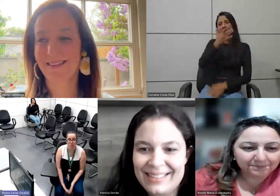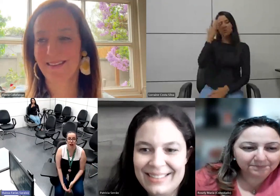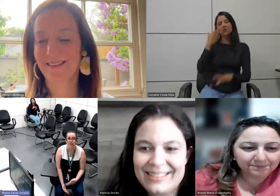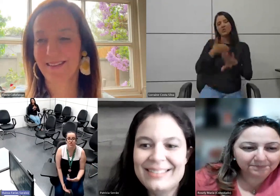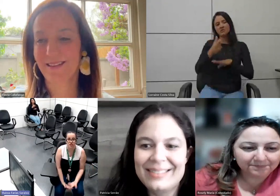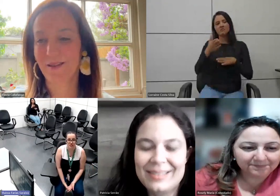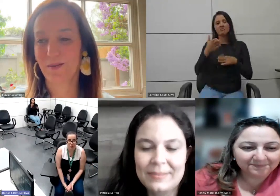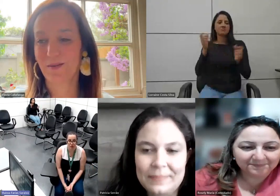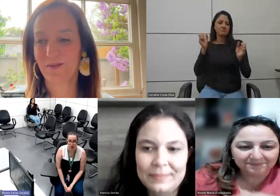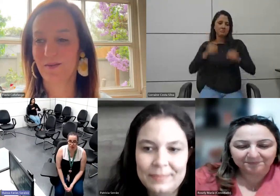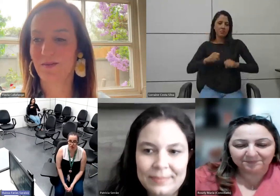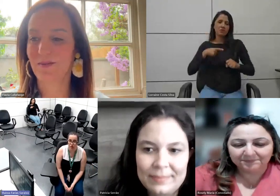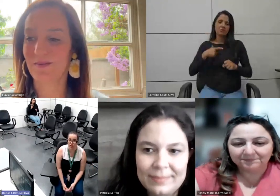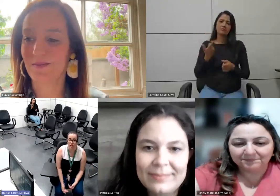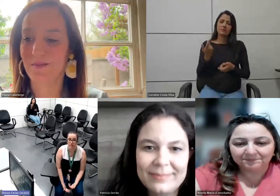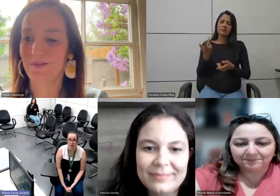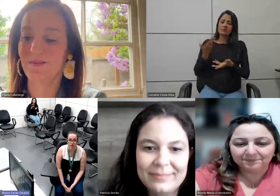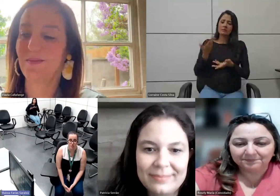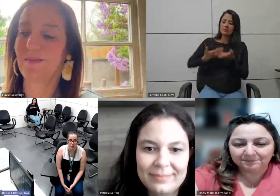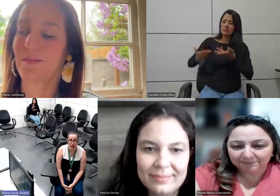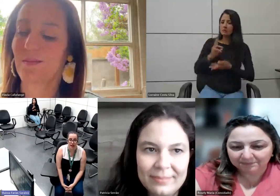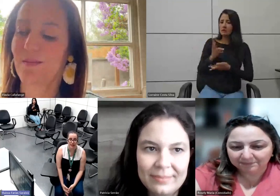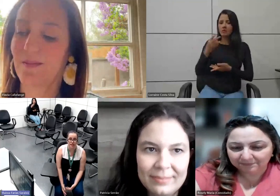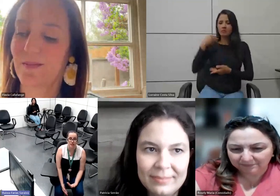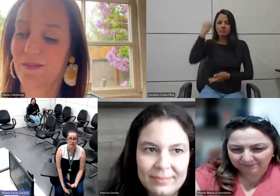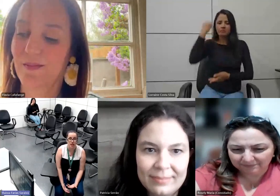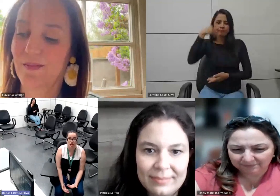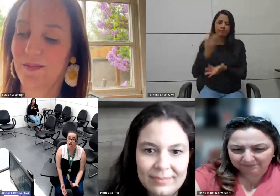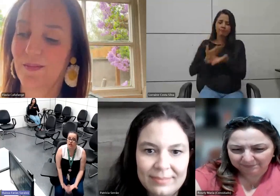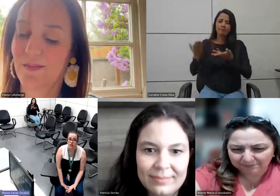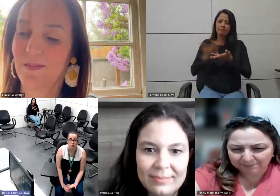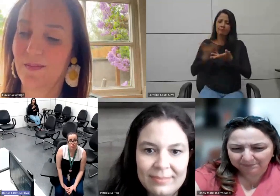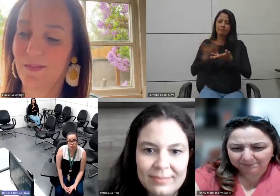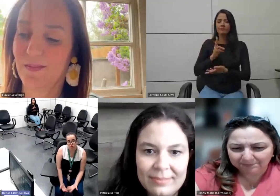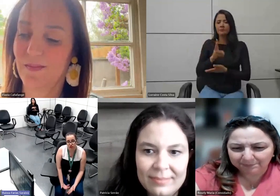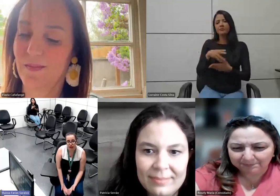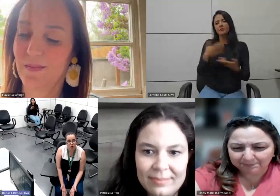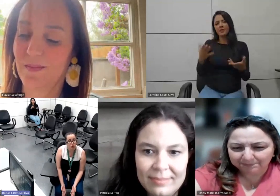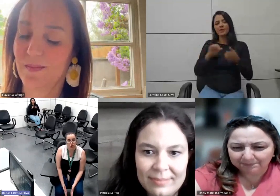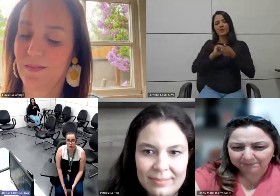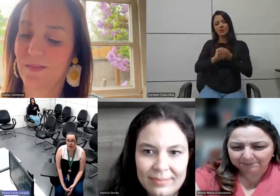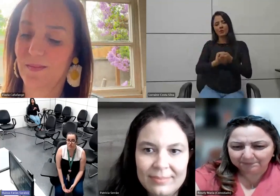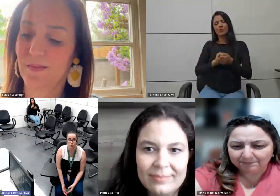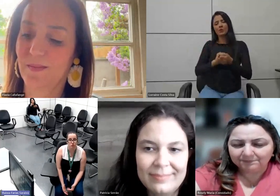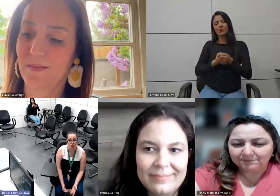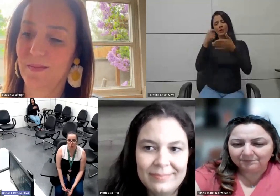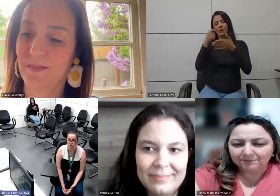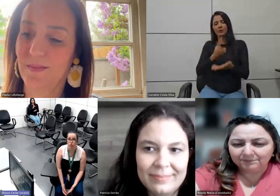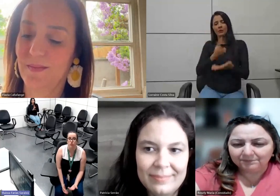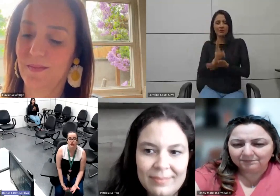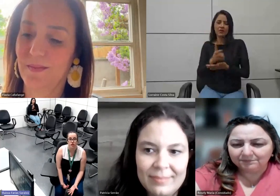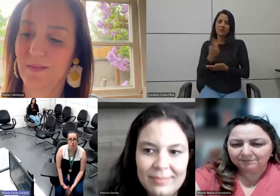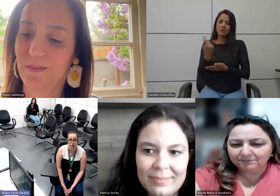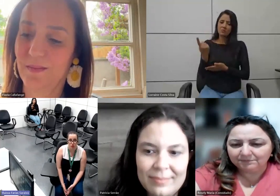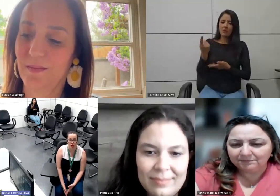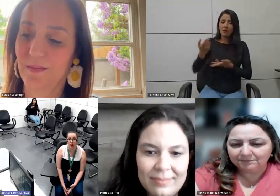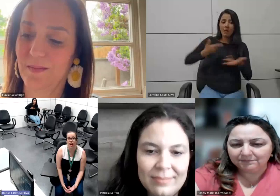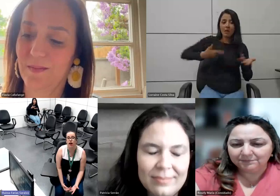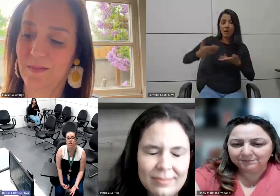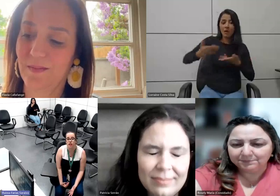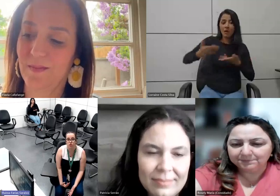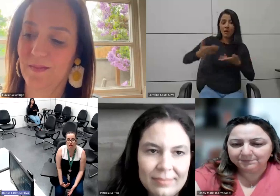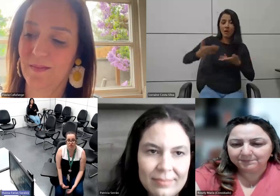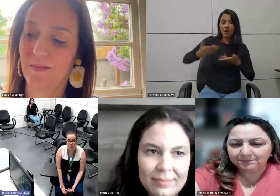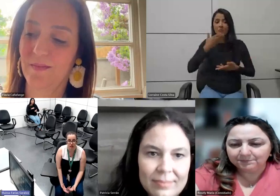participar a gente está sempre trocando figurinhas trocando experiências e estamos juntos aí na luta mesmo de um falar para o outro o a gente pode